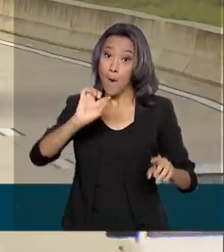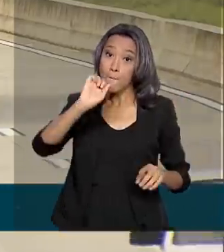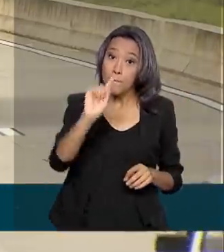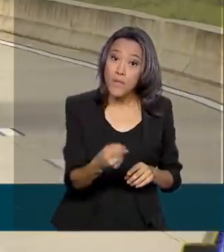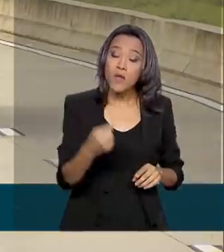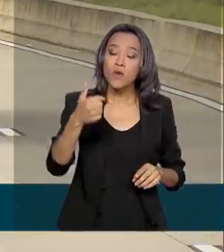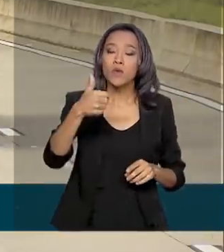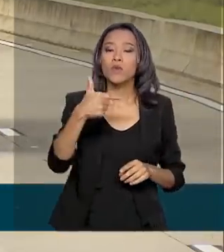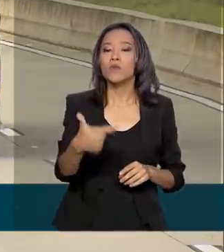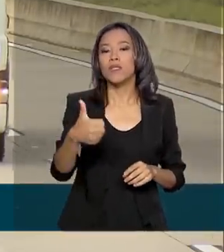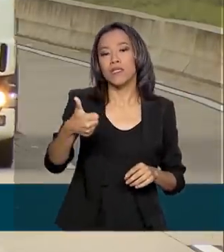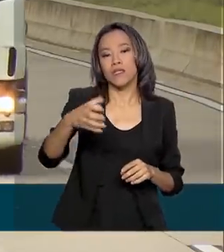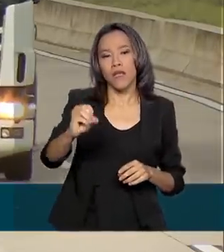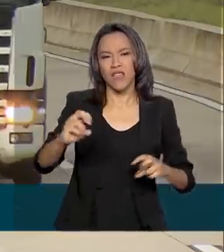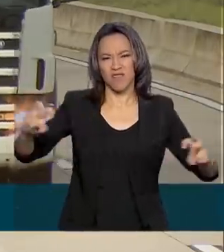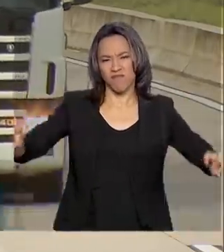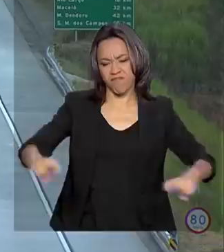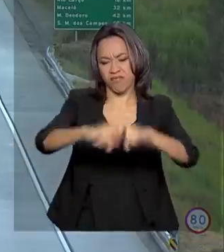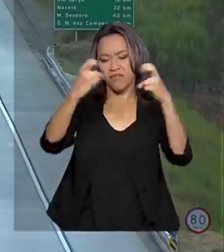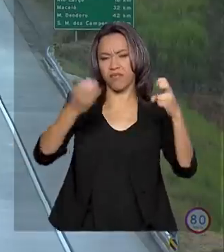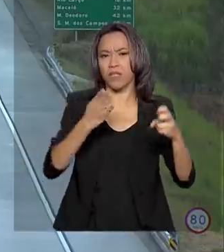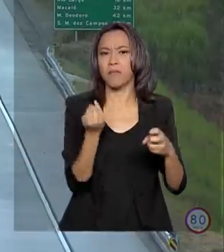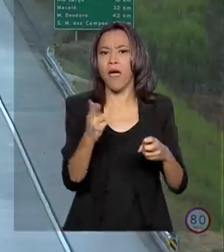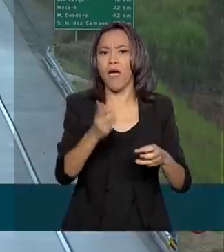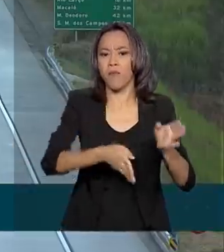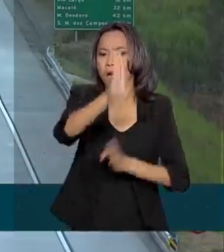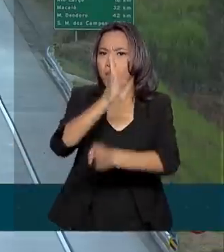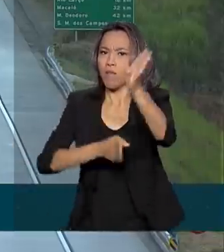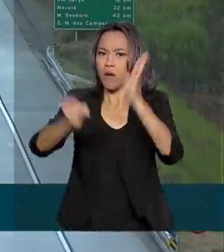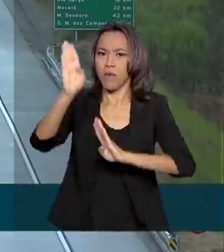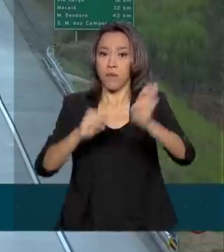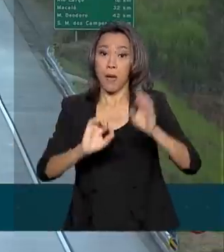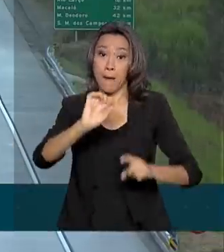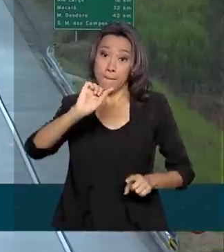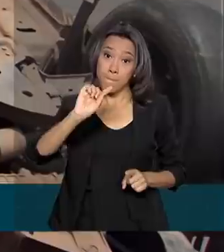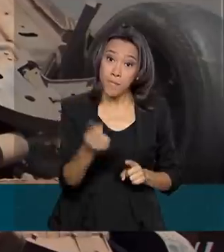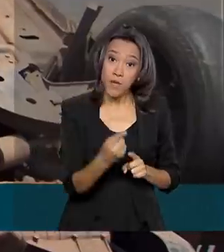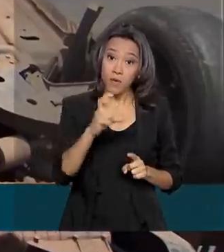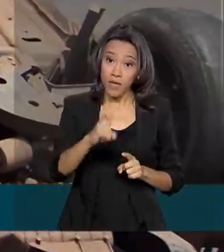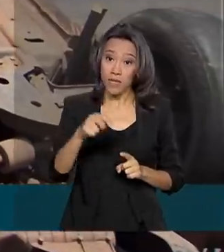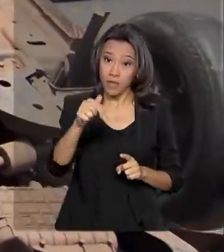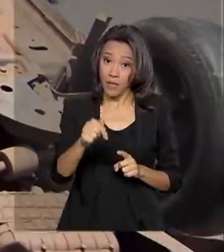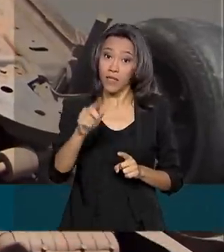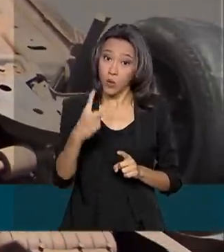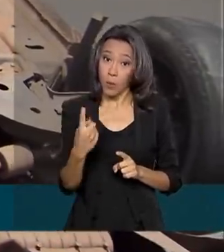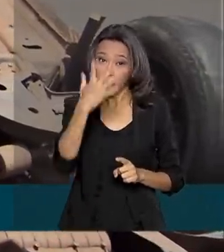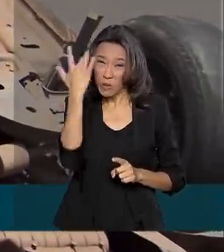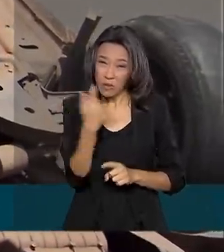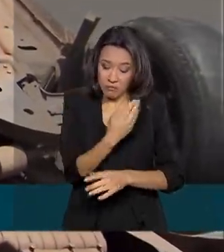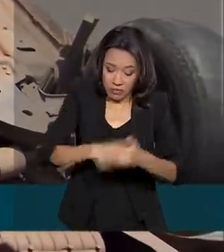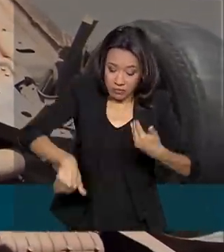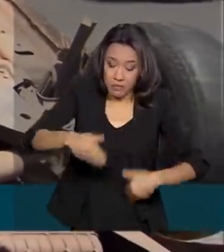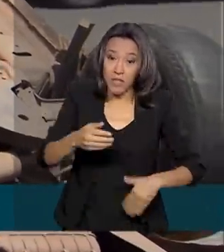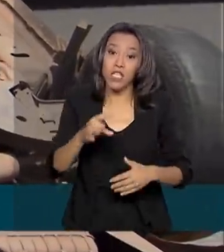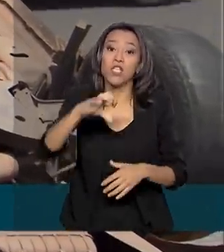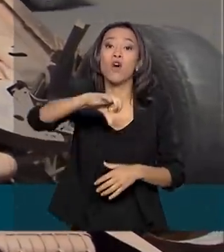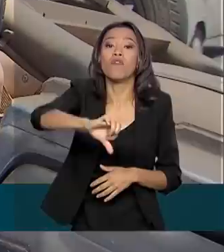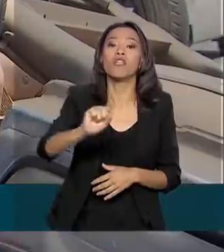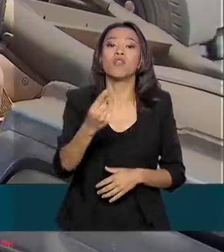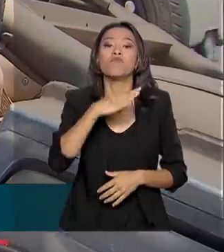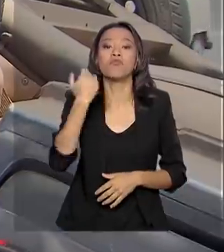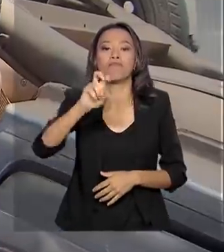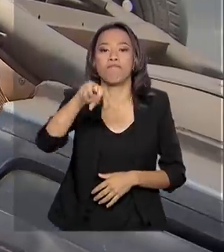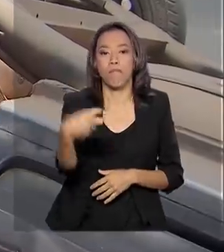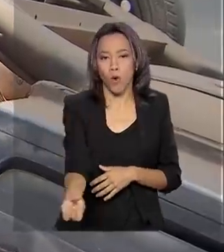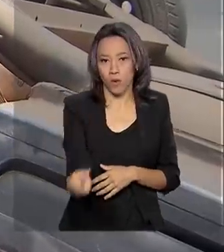acidentes nas rodovias do país. Foram 1.571 feridos e 91 mortos. Os dados são